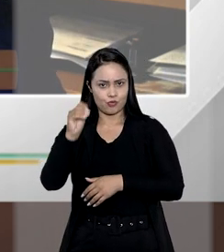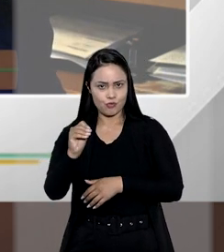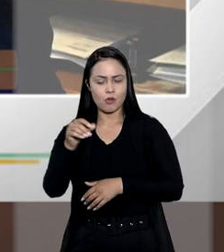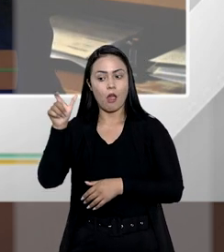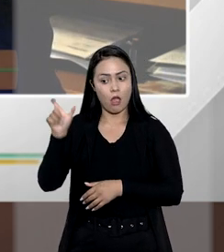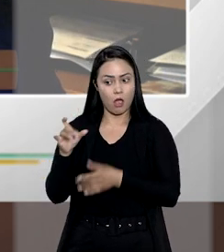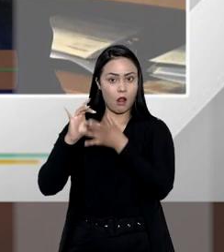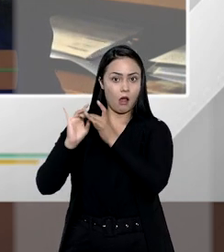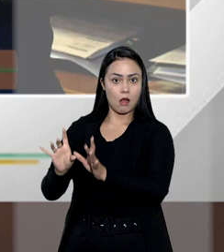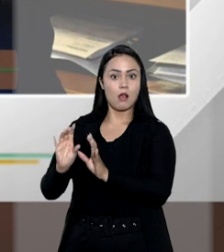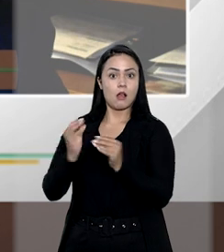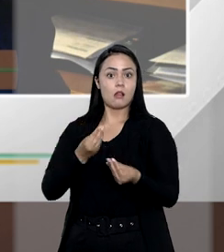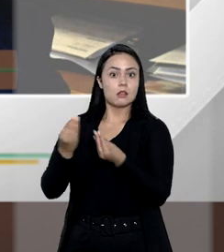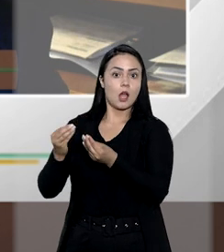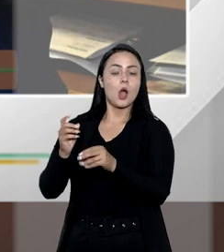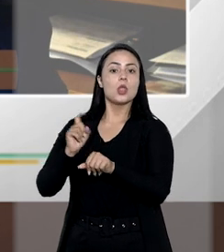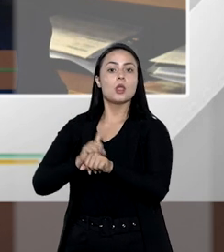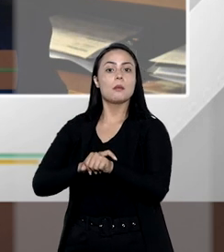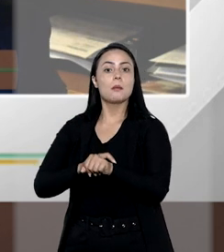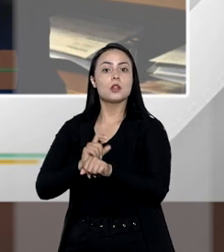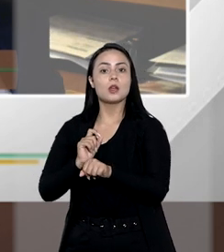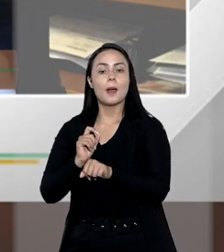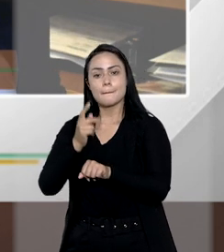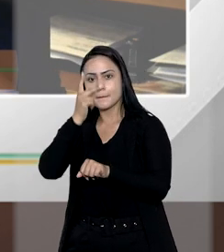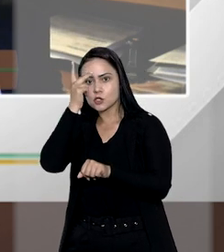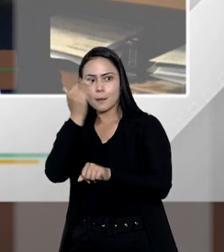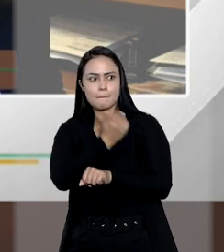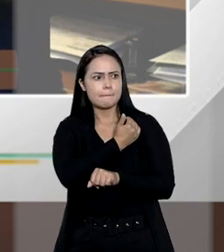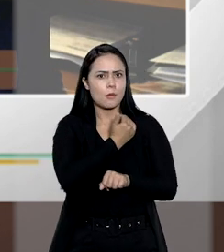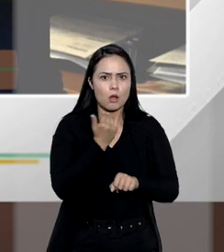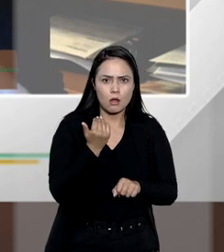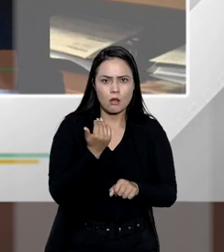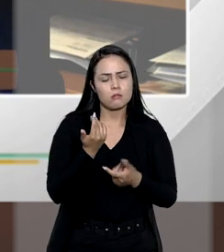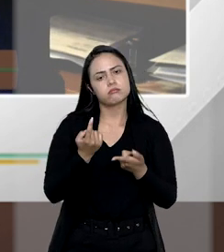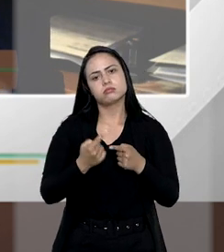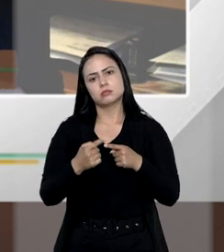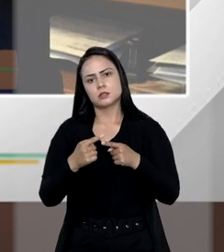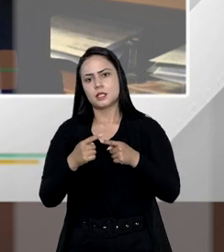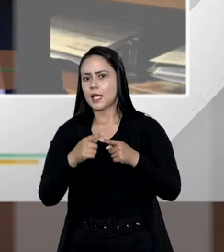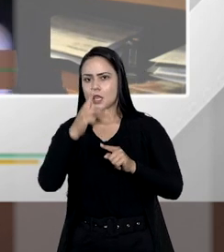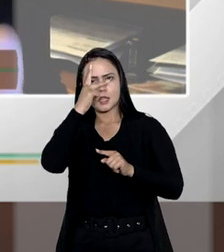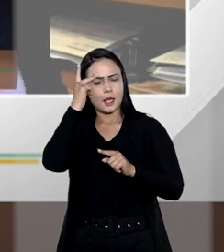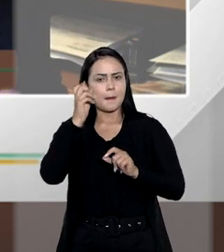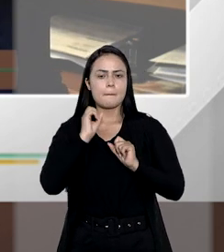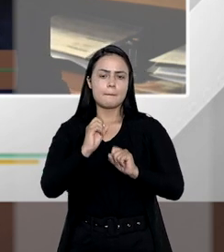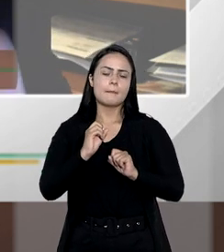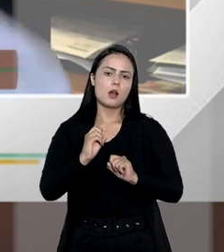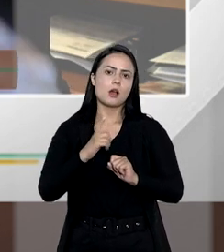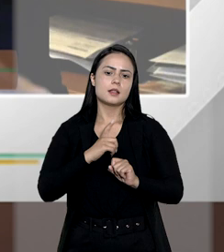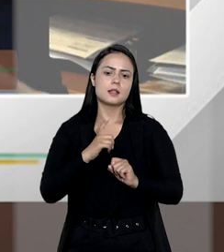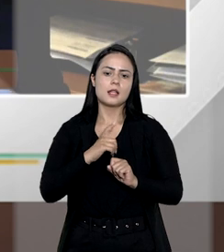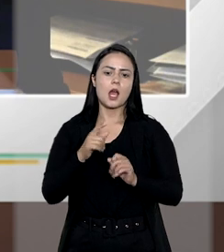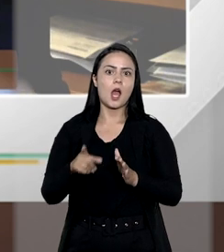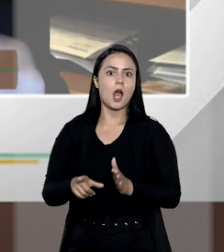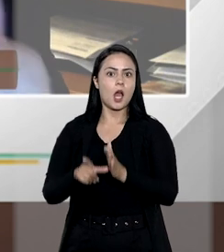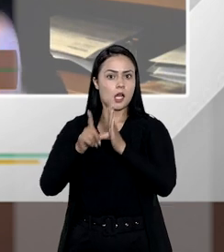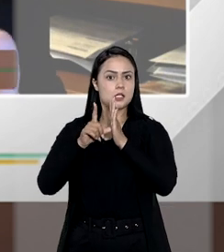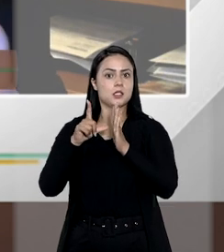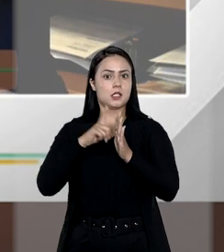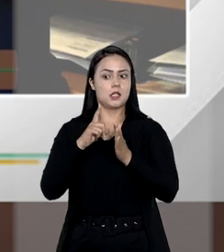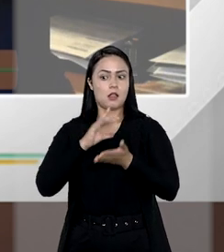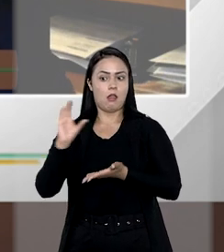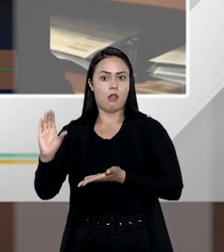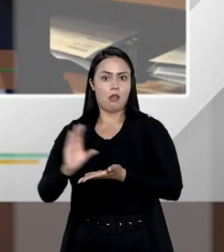essa renúncia se dá no momento em que a pessoa faleceu, porque em tese ninguém pode renunciar nada antes de